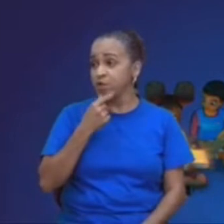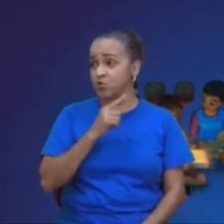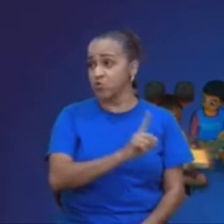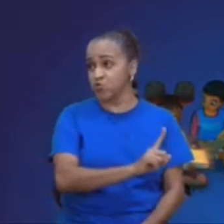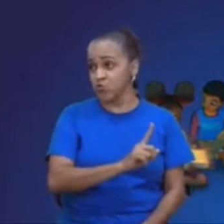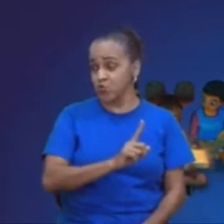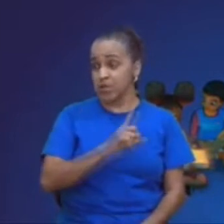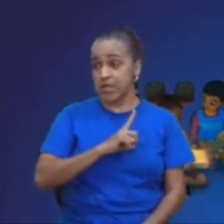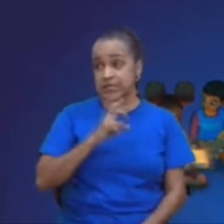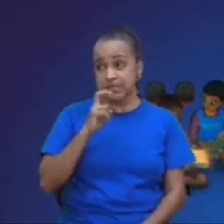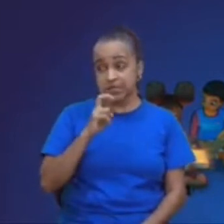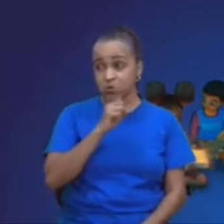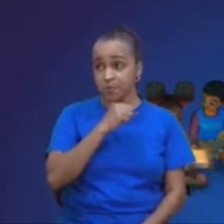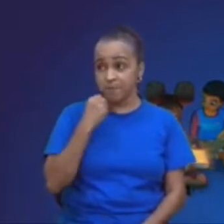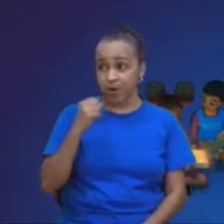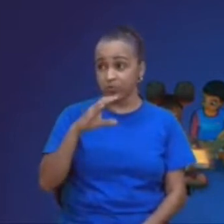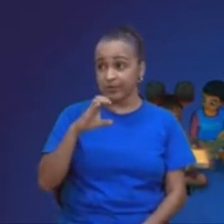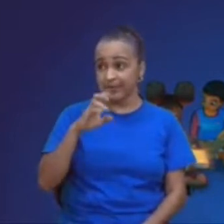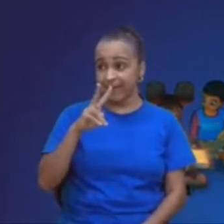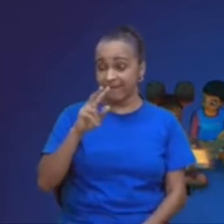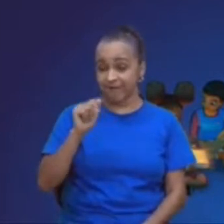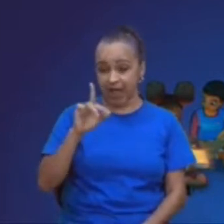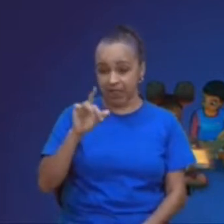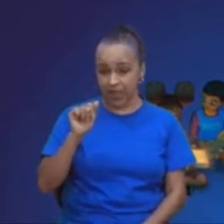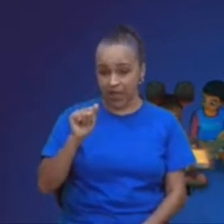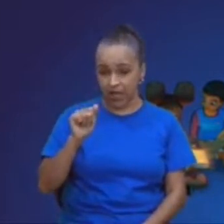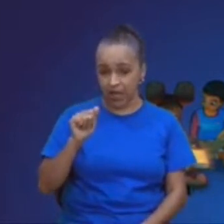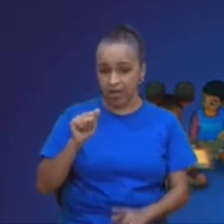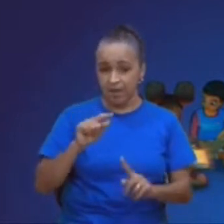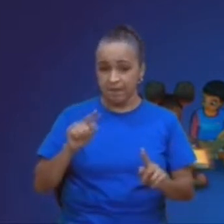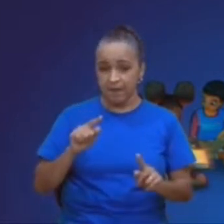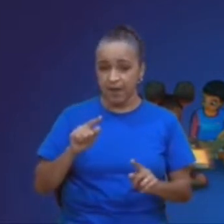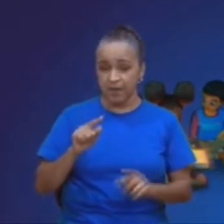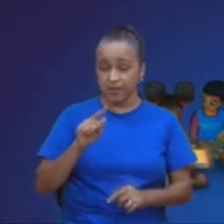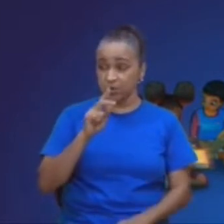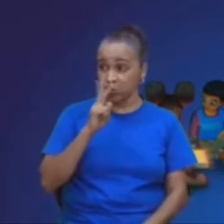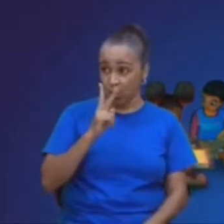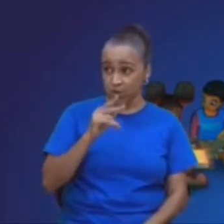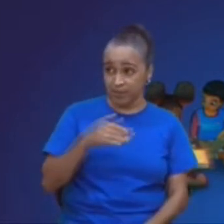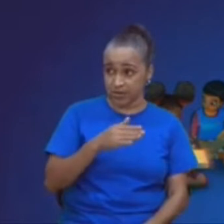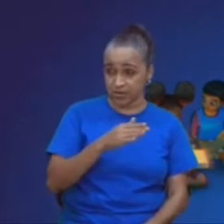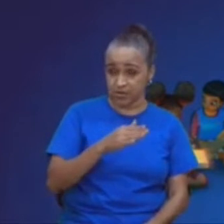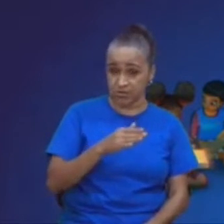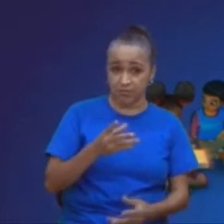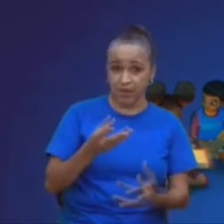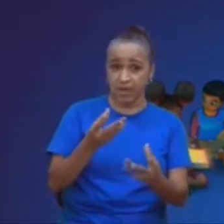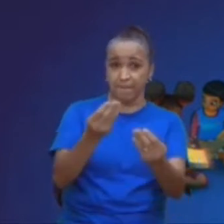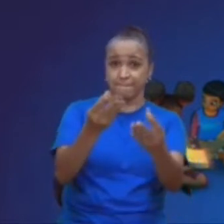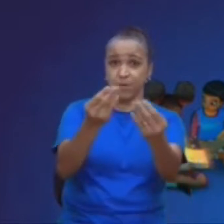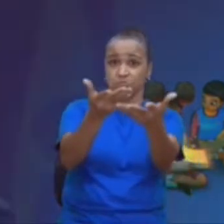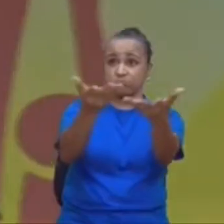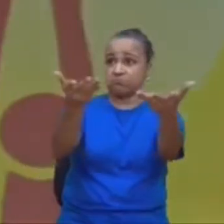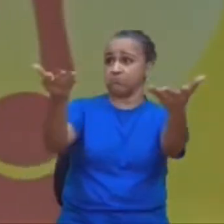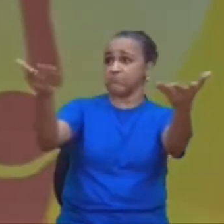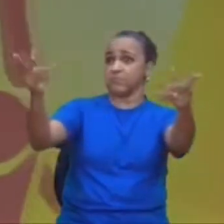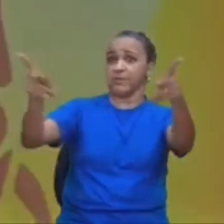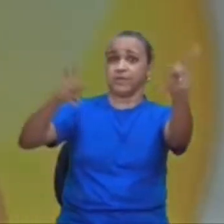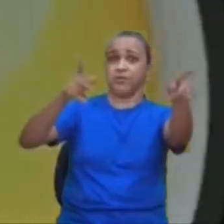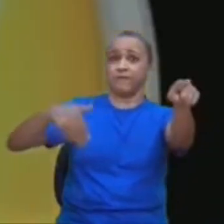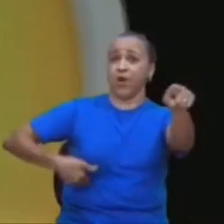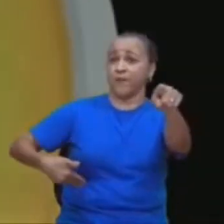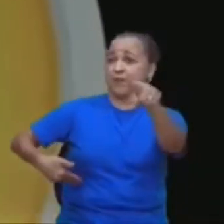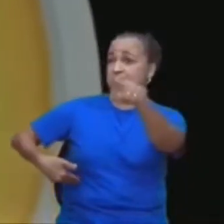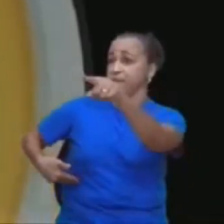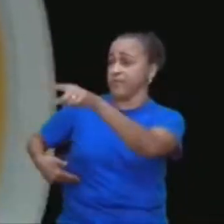cevada, e dois peixinhos, mas o que é isso, para tanta gente, gente, nós não sabemos, a idade exata, desse menino,